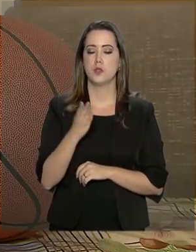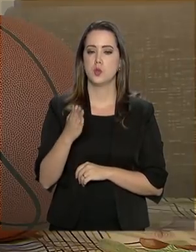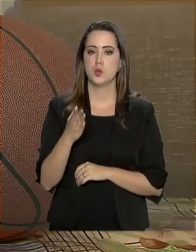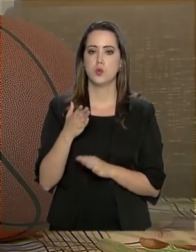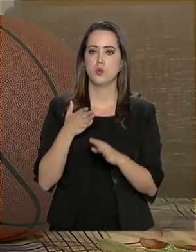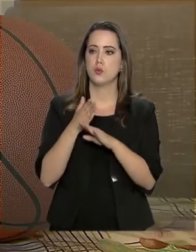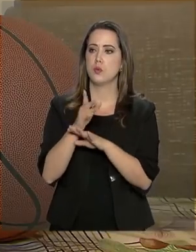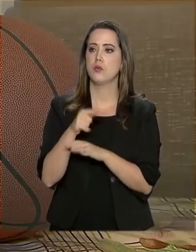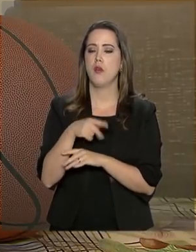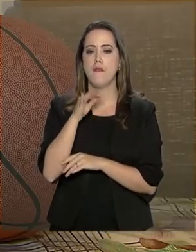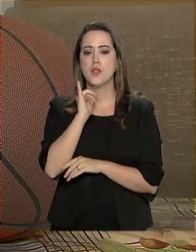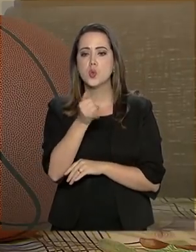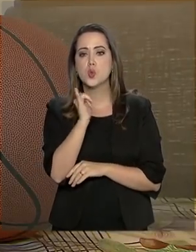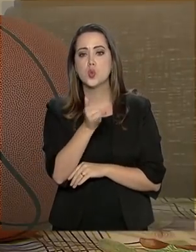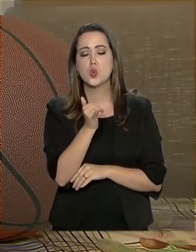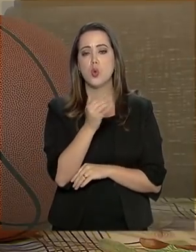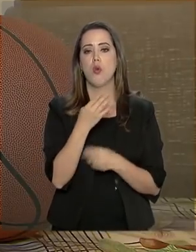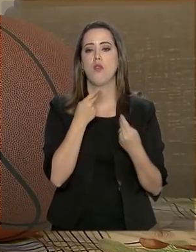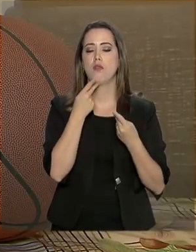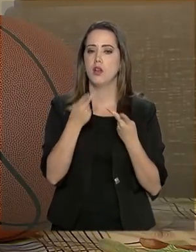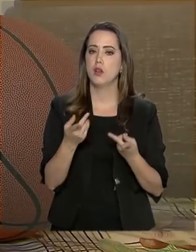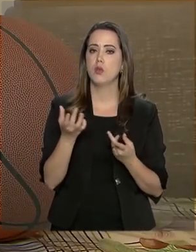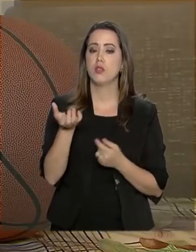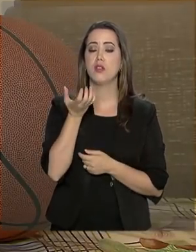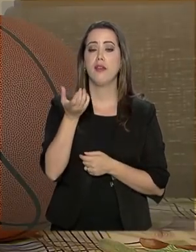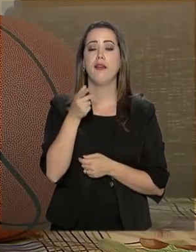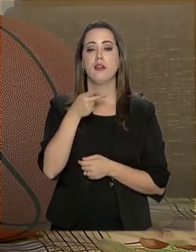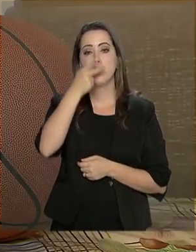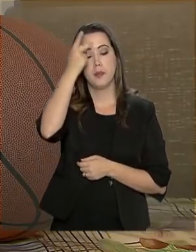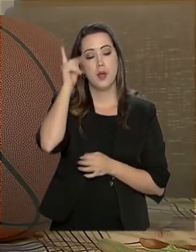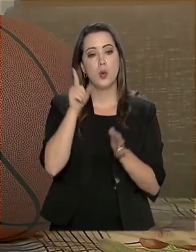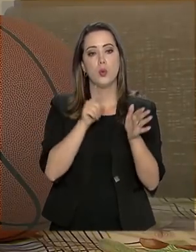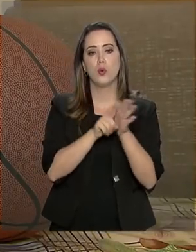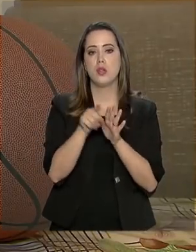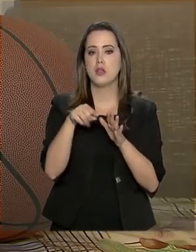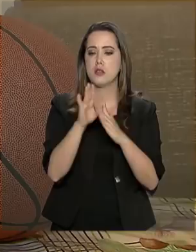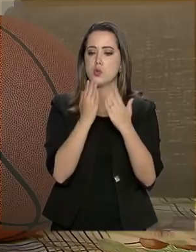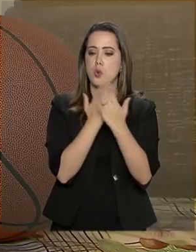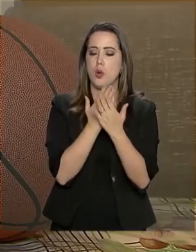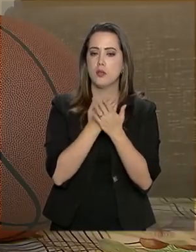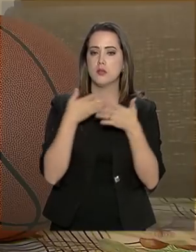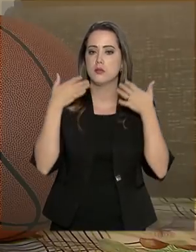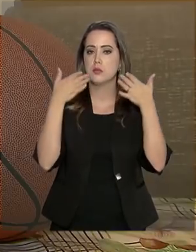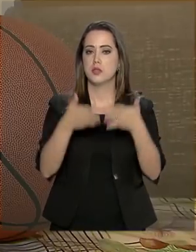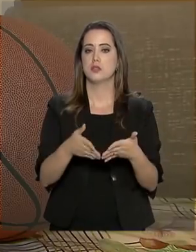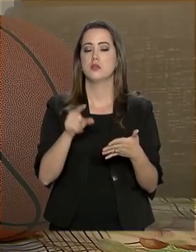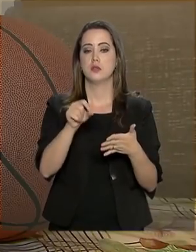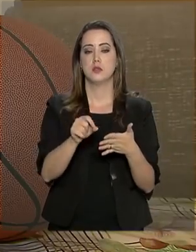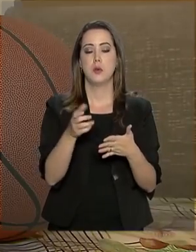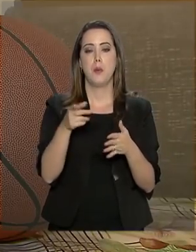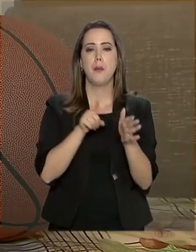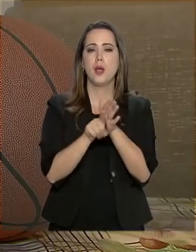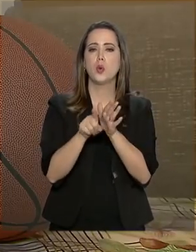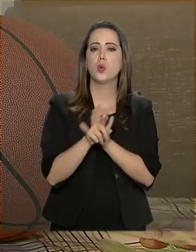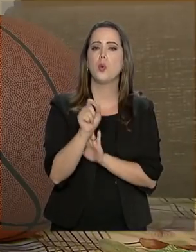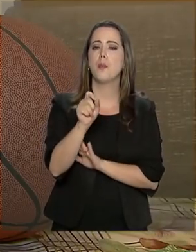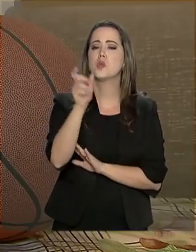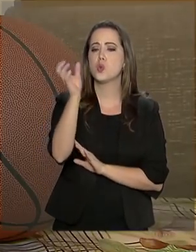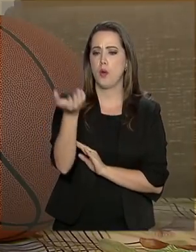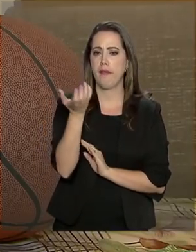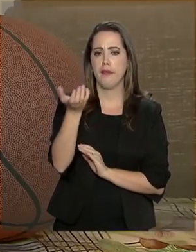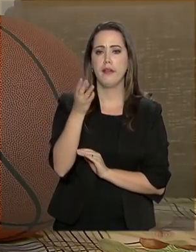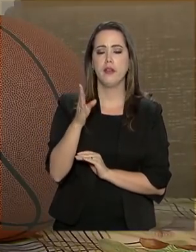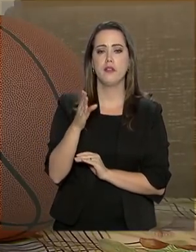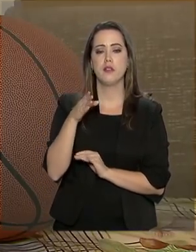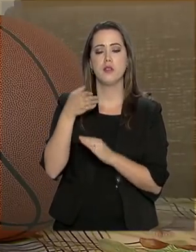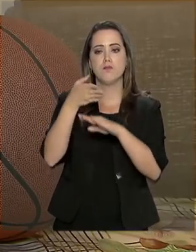passou na sala, numa aula qualquer, e falou que esse ano a escola ia participar da UBMEP e perguntou quem queria participar